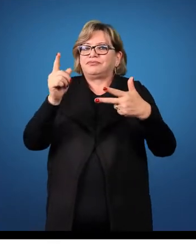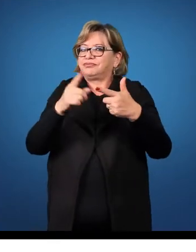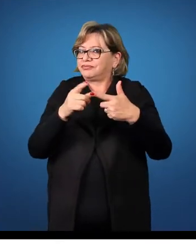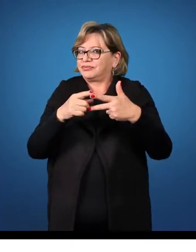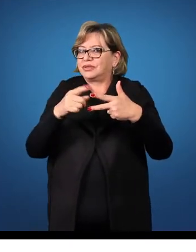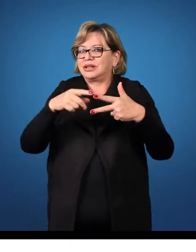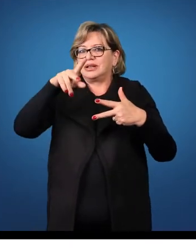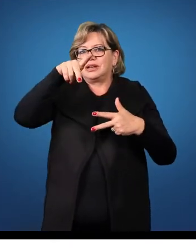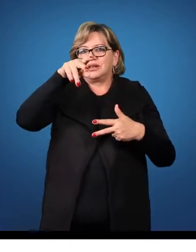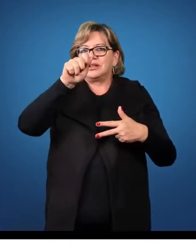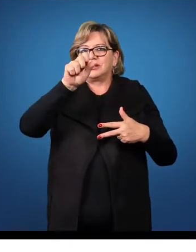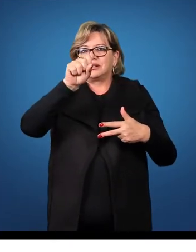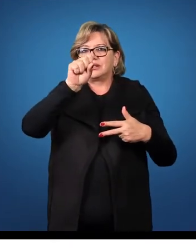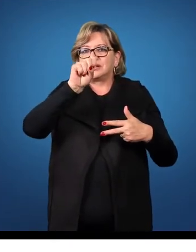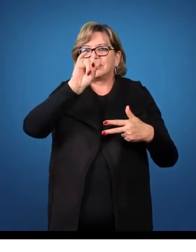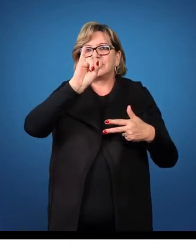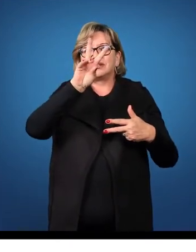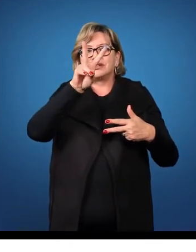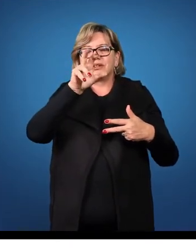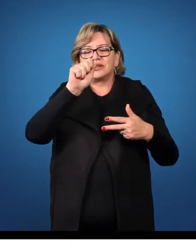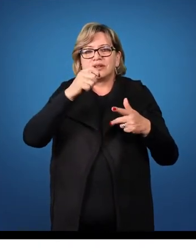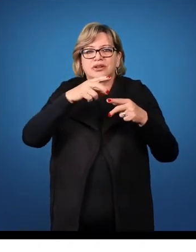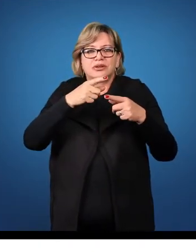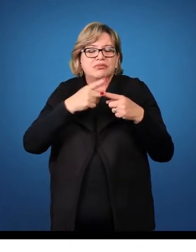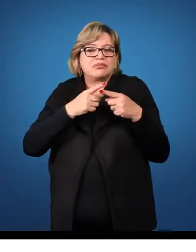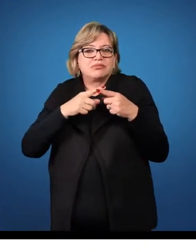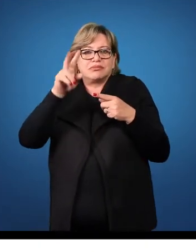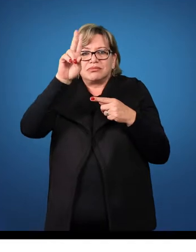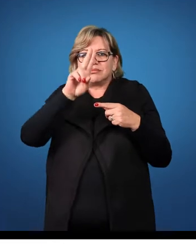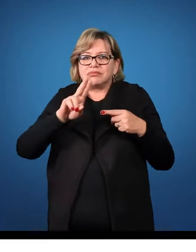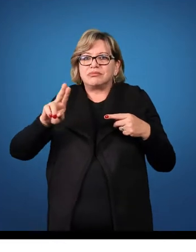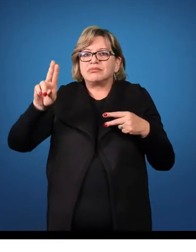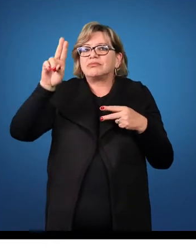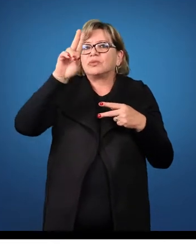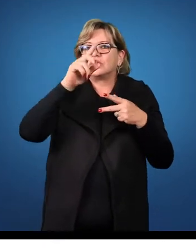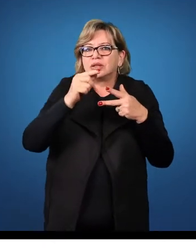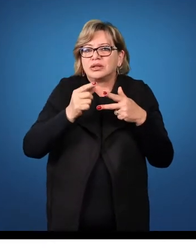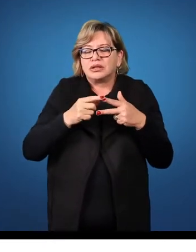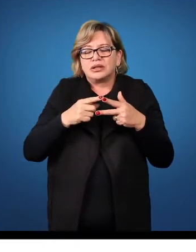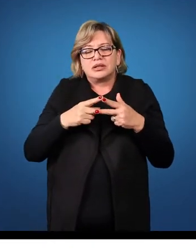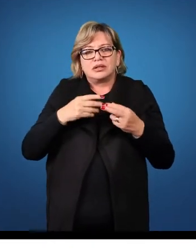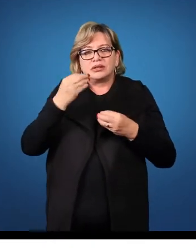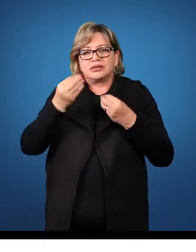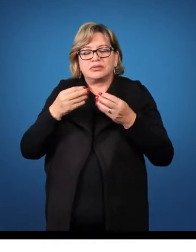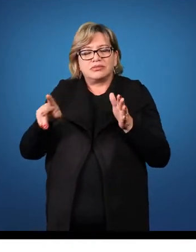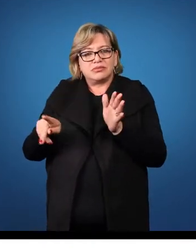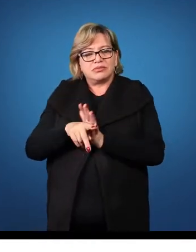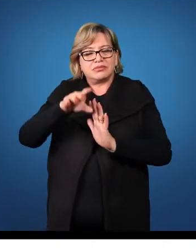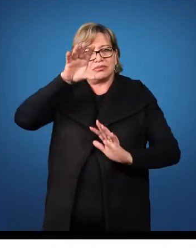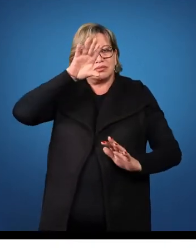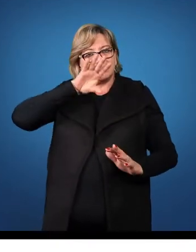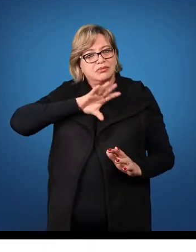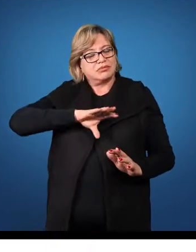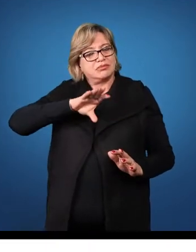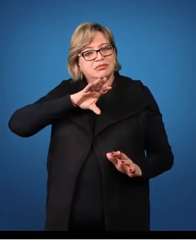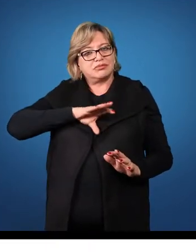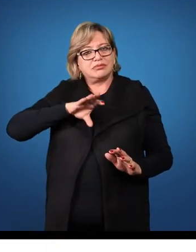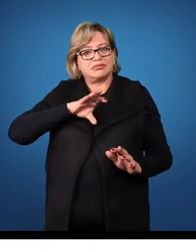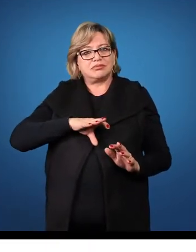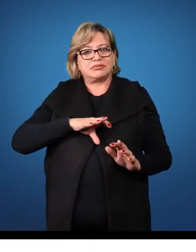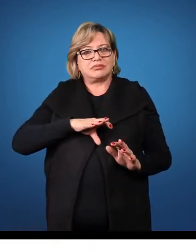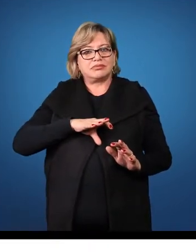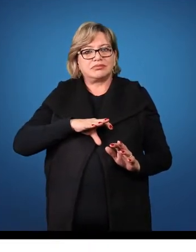E por que razão utilizamos a voz passiva na língua portuguesa, sobretudo,